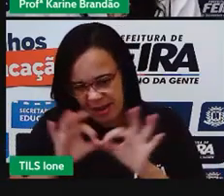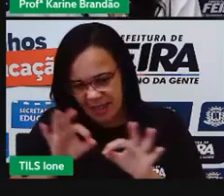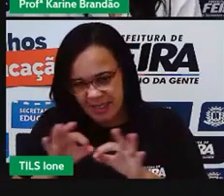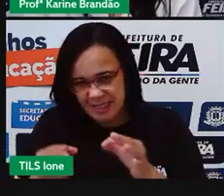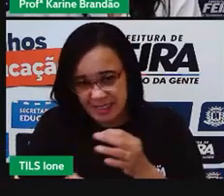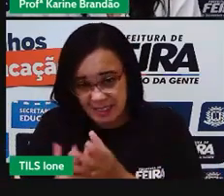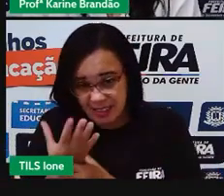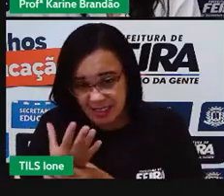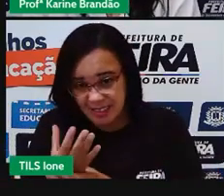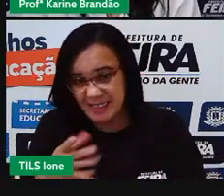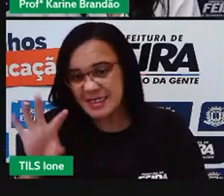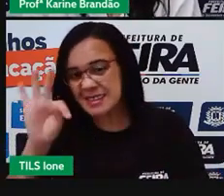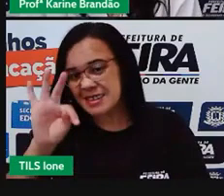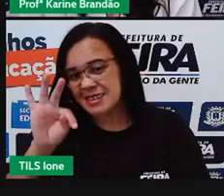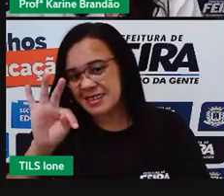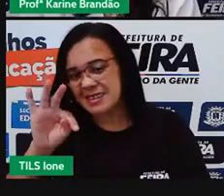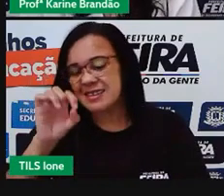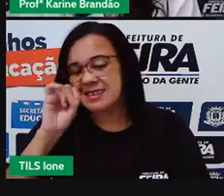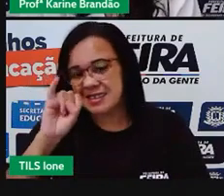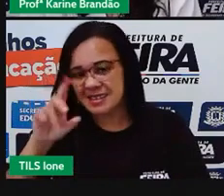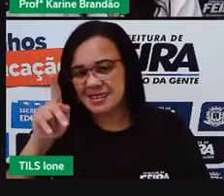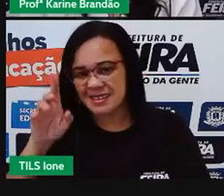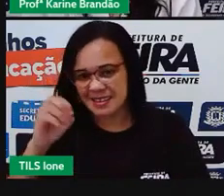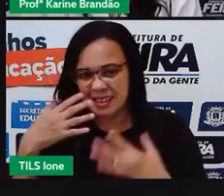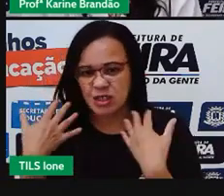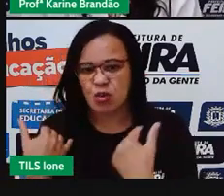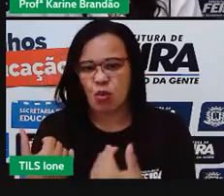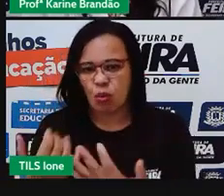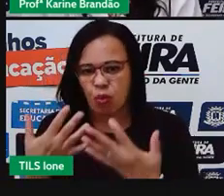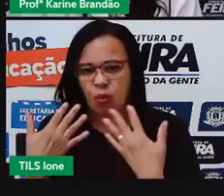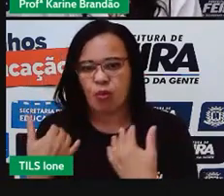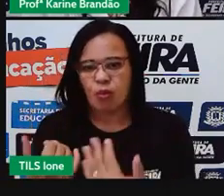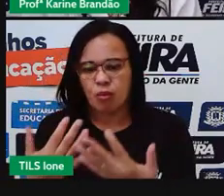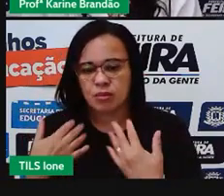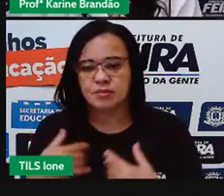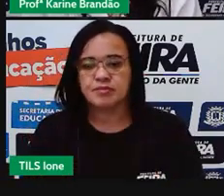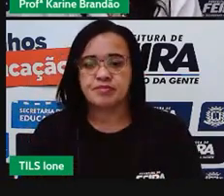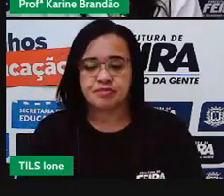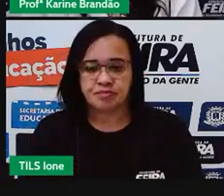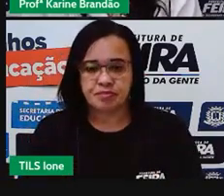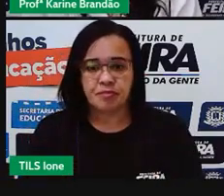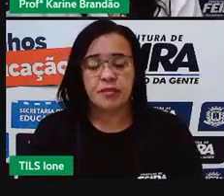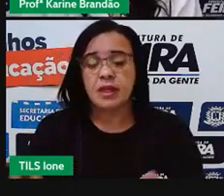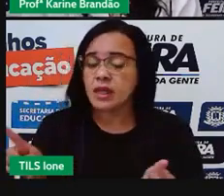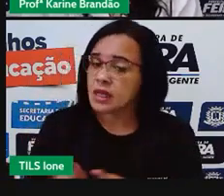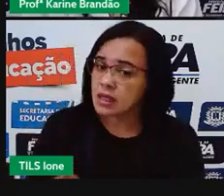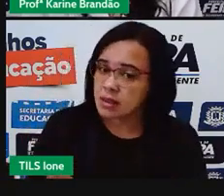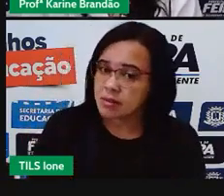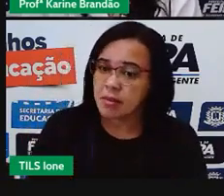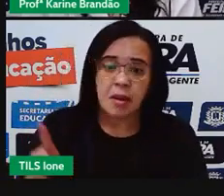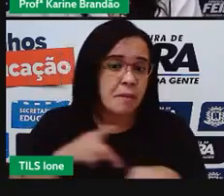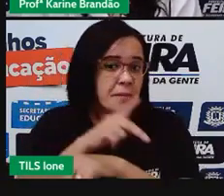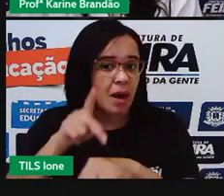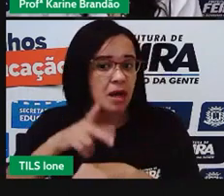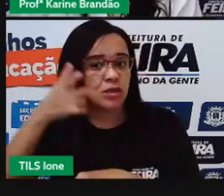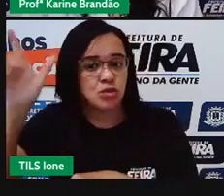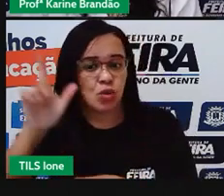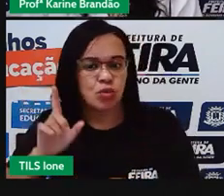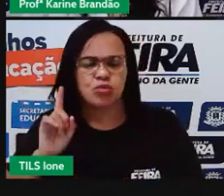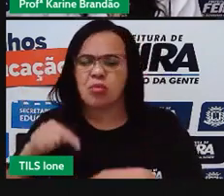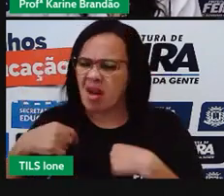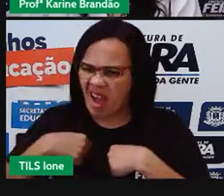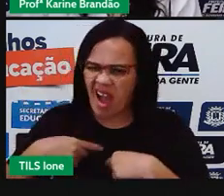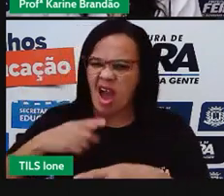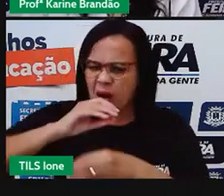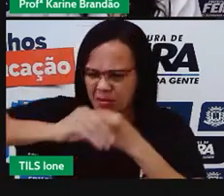lá do Canadá. E aí, eu preciso também do açúcar. E aí, vamos dizer